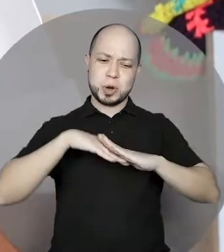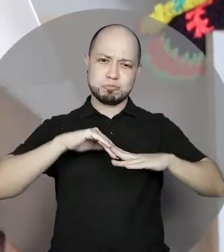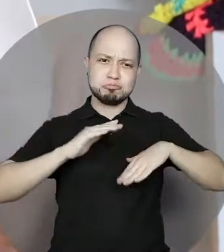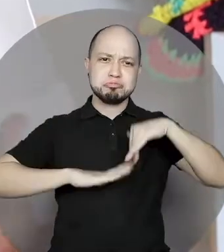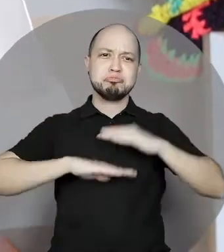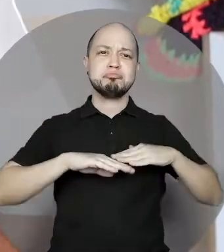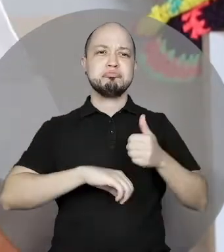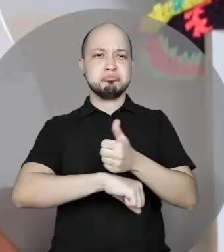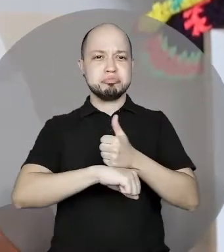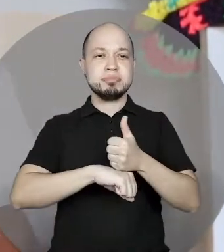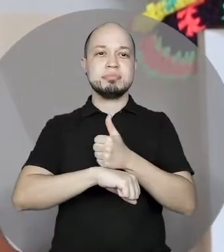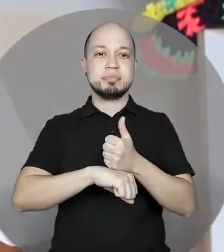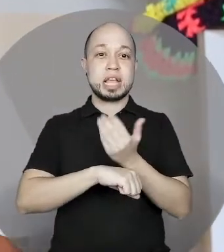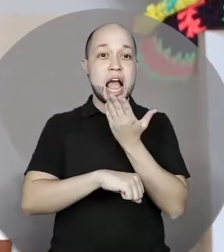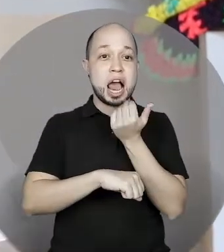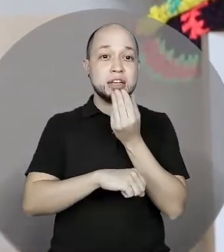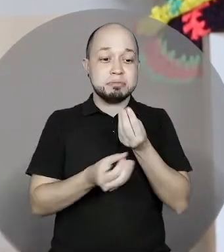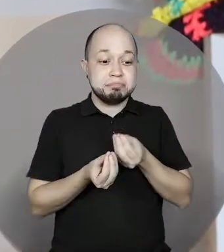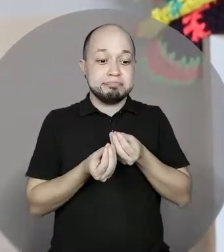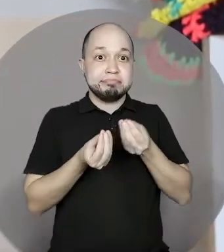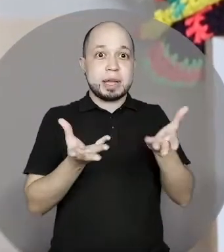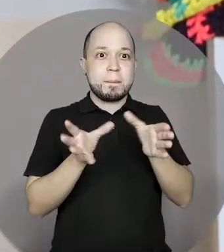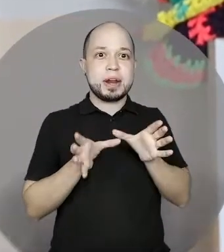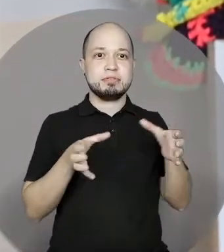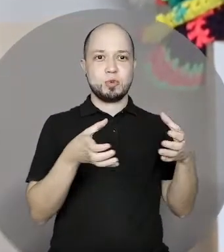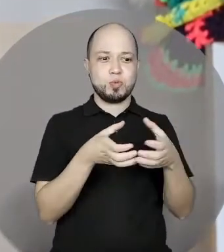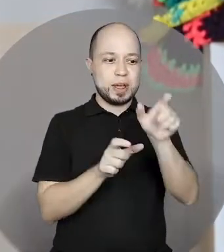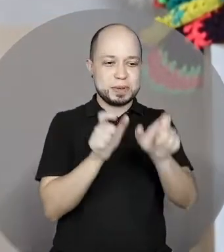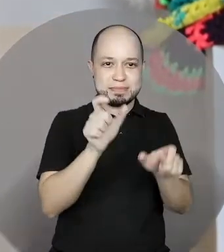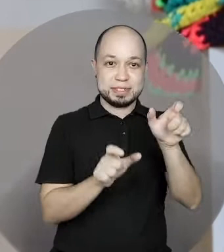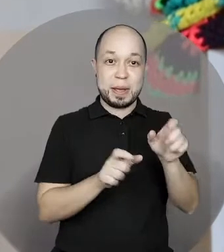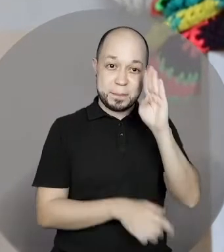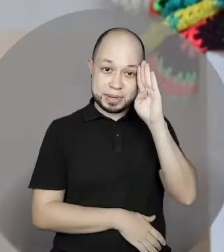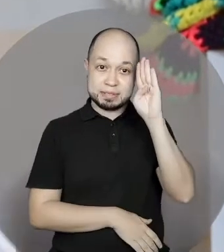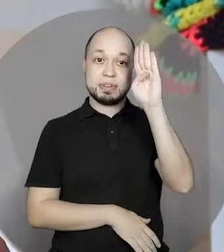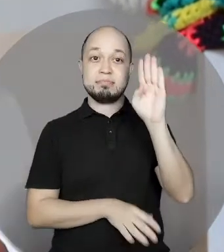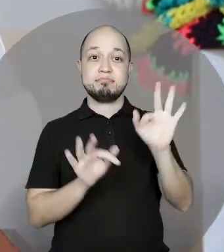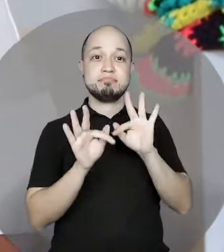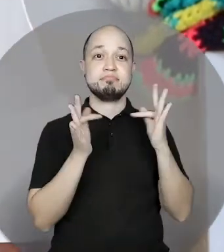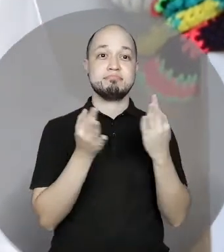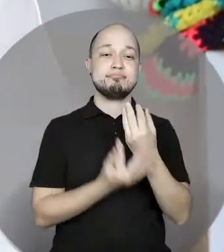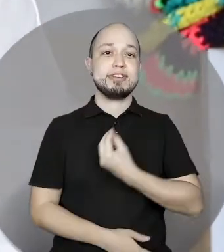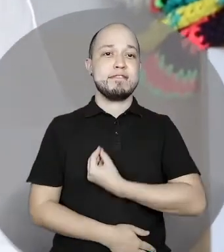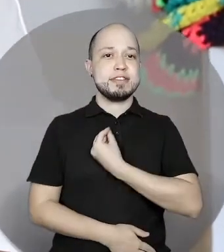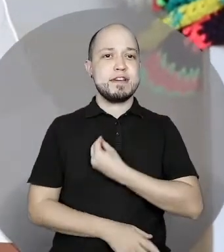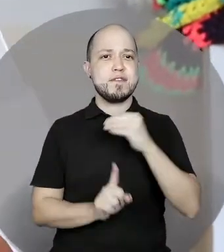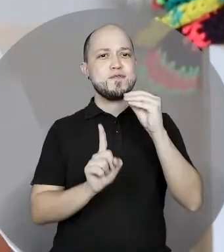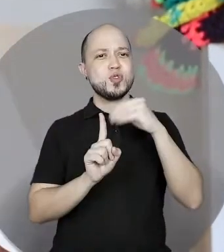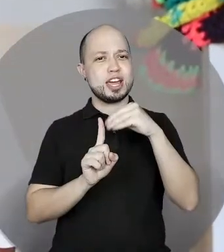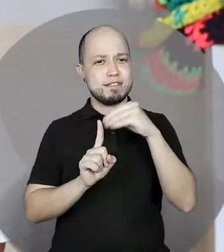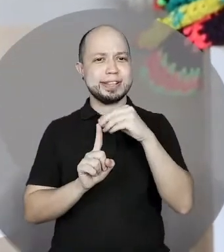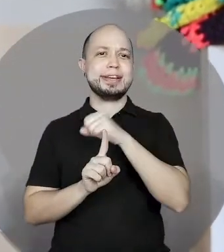profissionalização, alimentação para a nossa comunidade, principalmente para aquelas famílias que vivem em vulnerabilidade social.